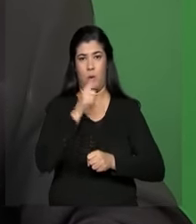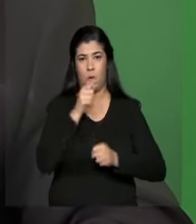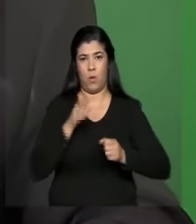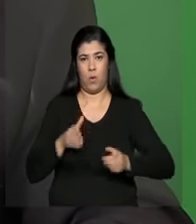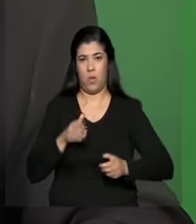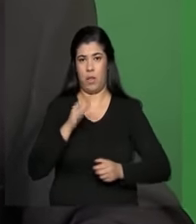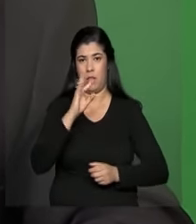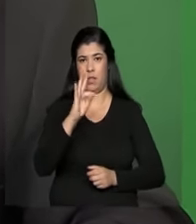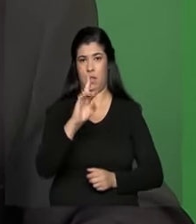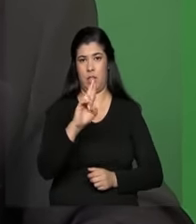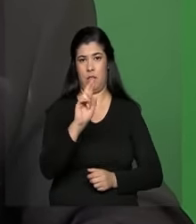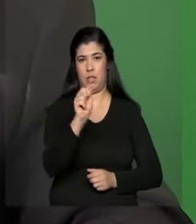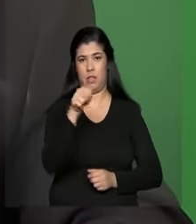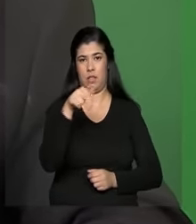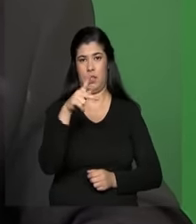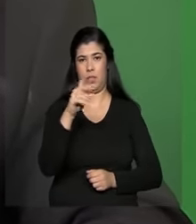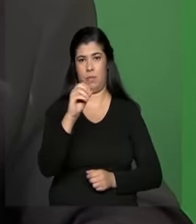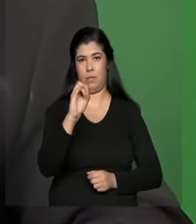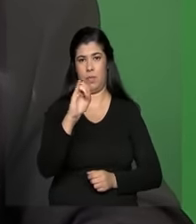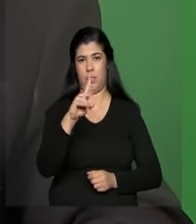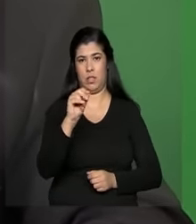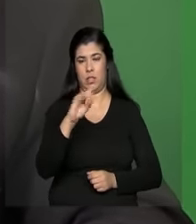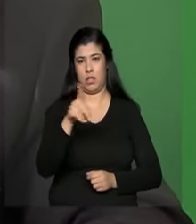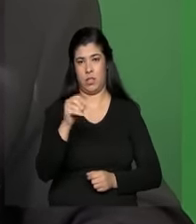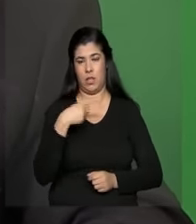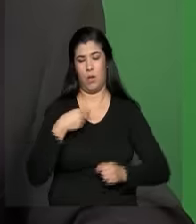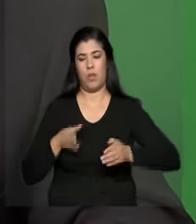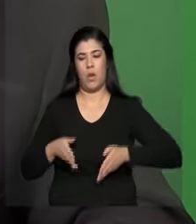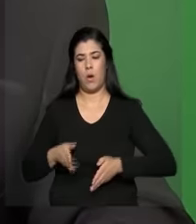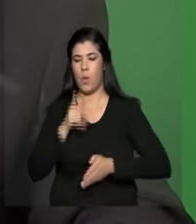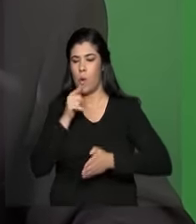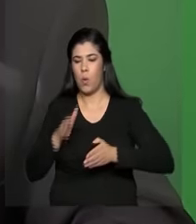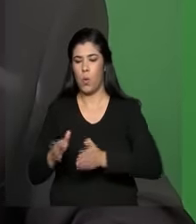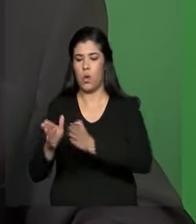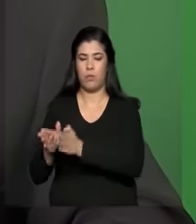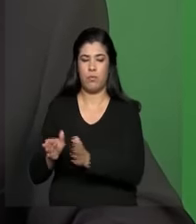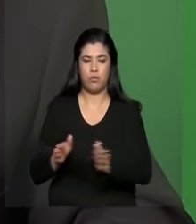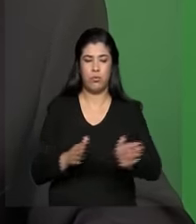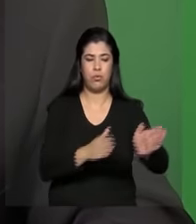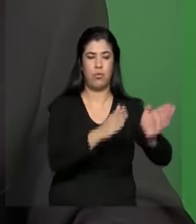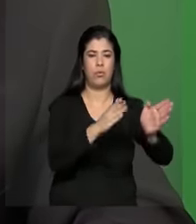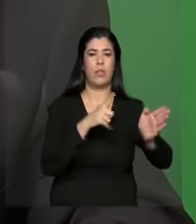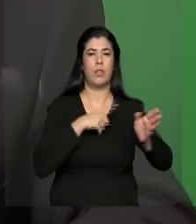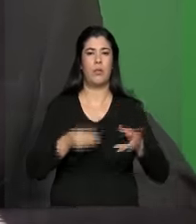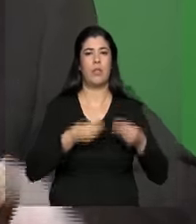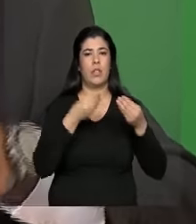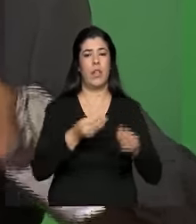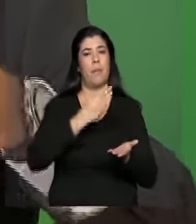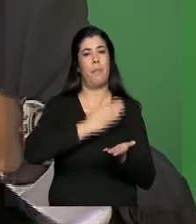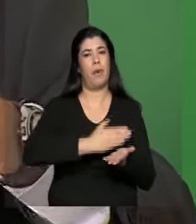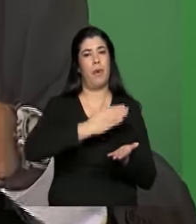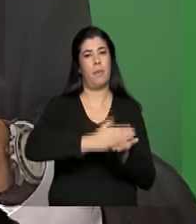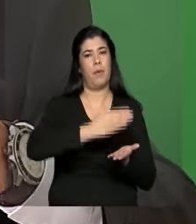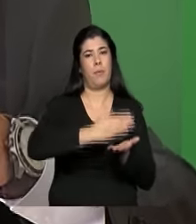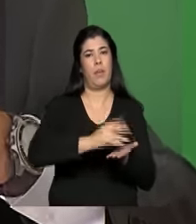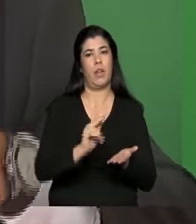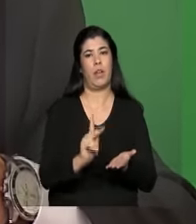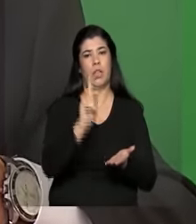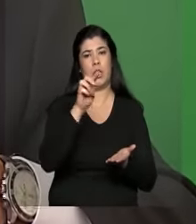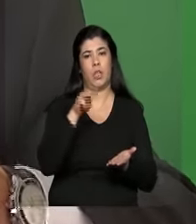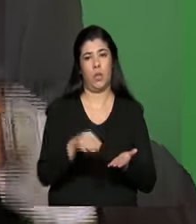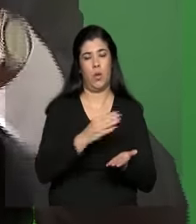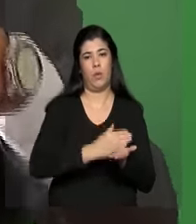Francisco, também para os próximos meses entregarmos etapas e quilômetros